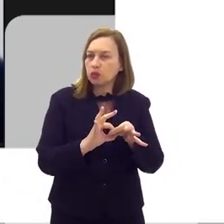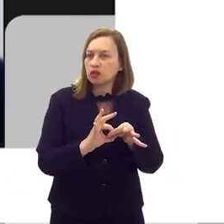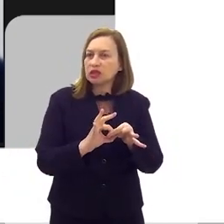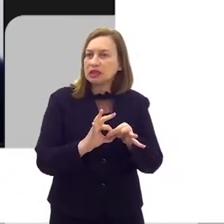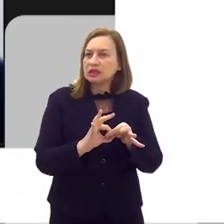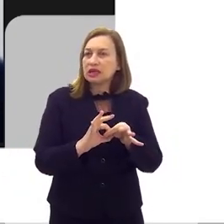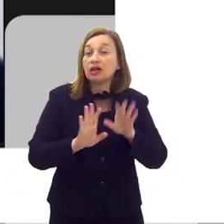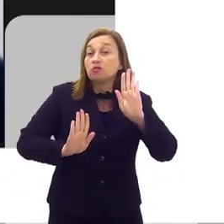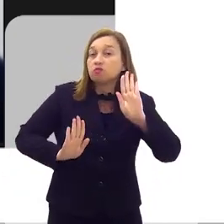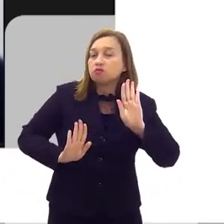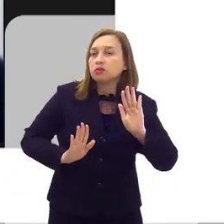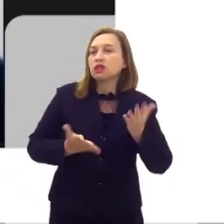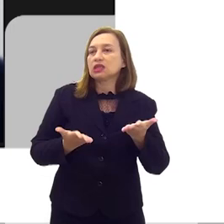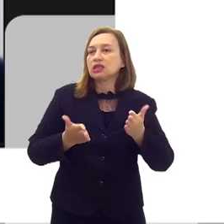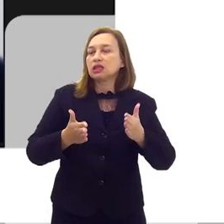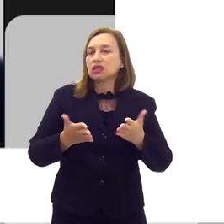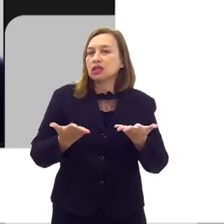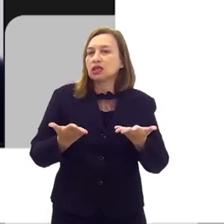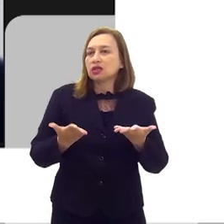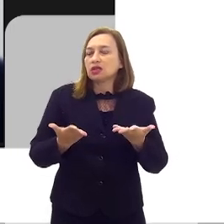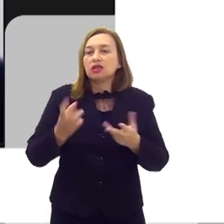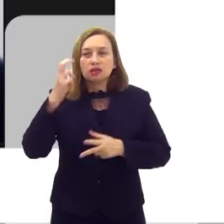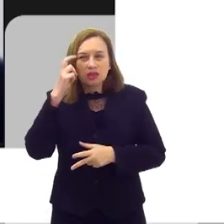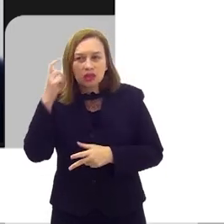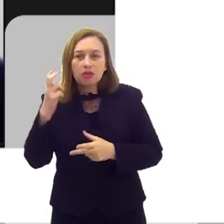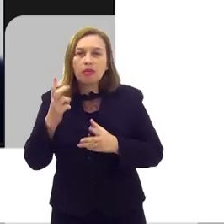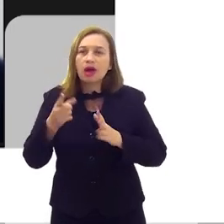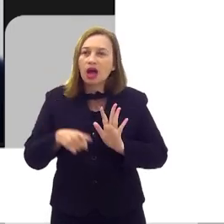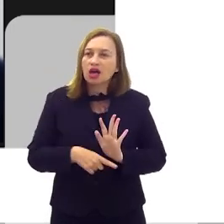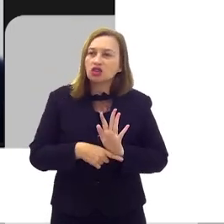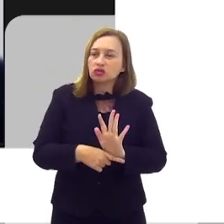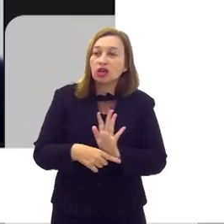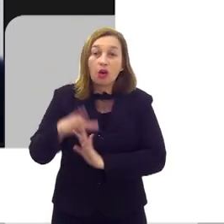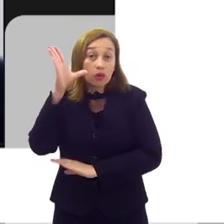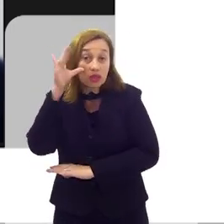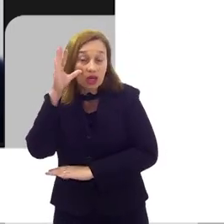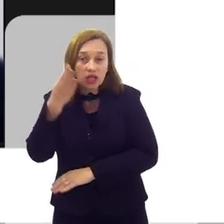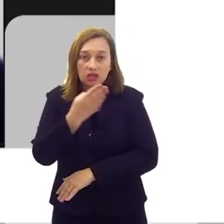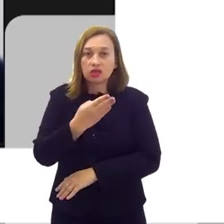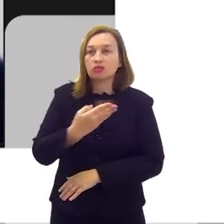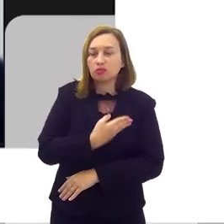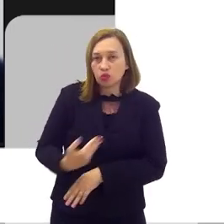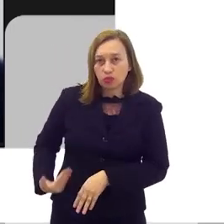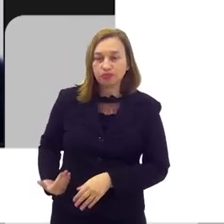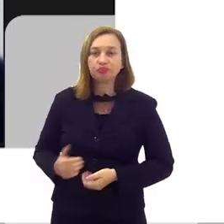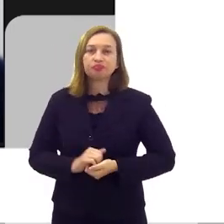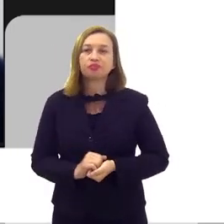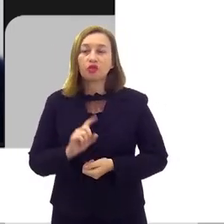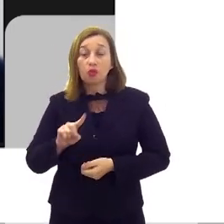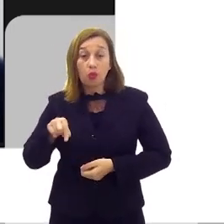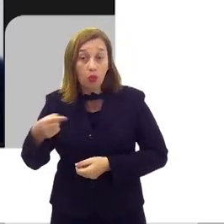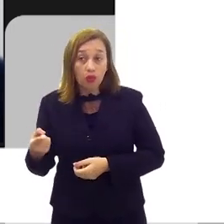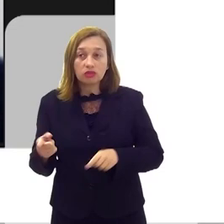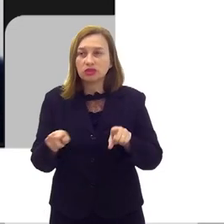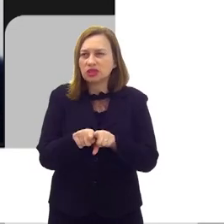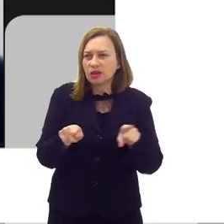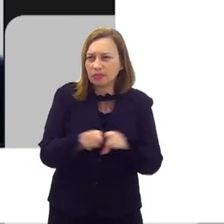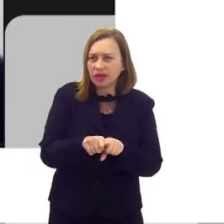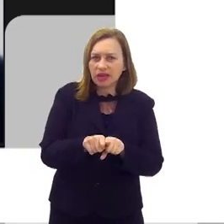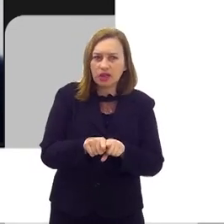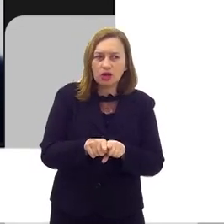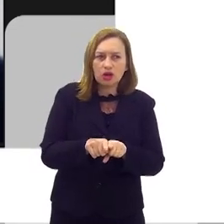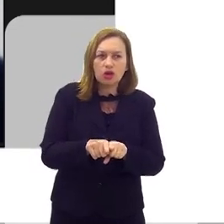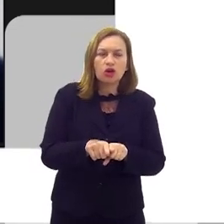societária com aporte atrelado à previsão de licença da propriedade intelectual para atender o interesse público.